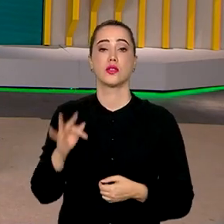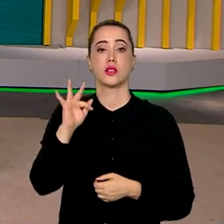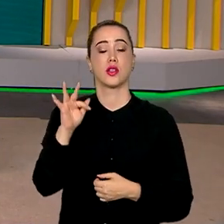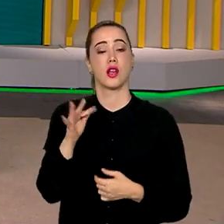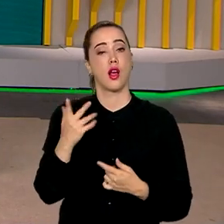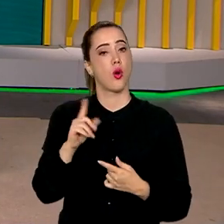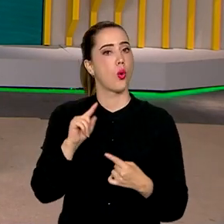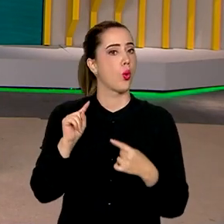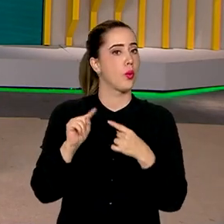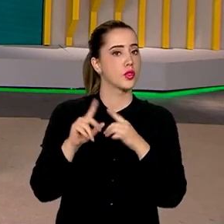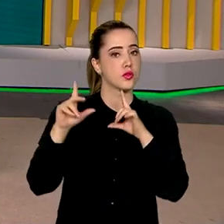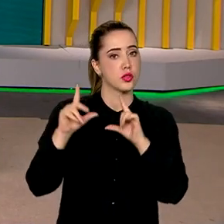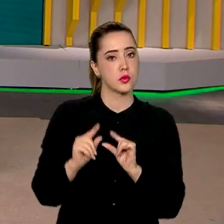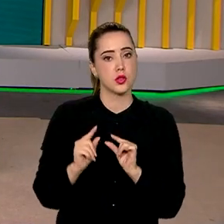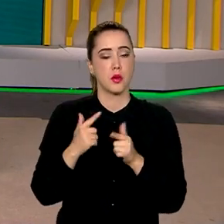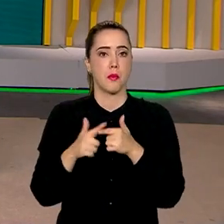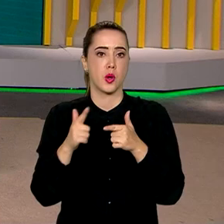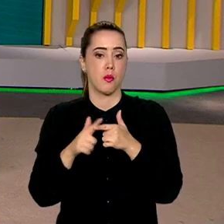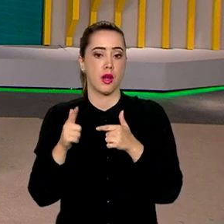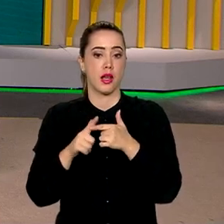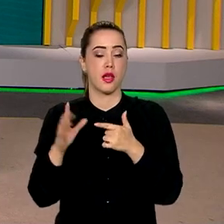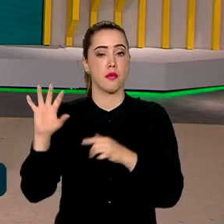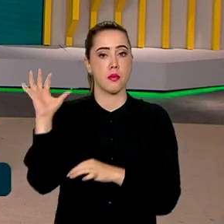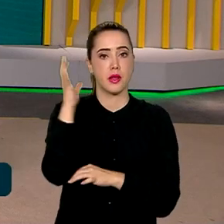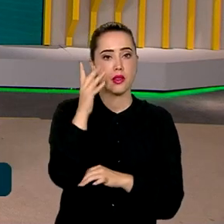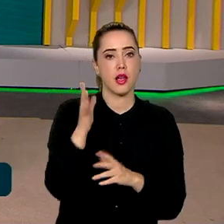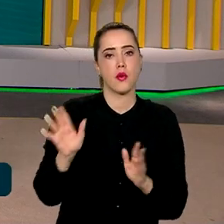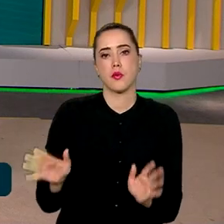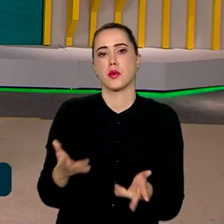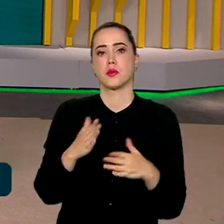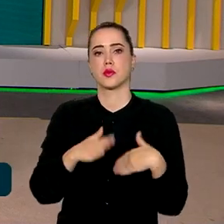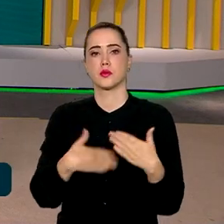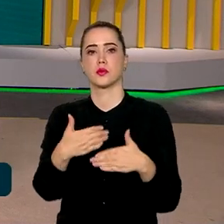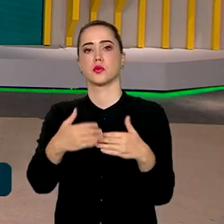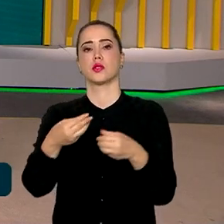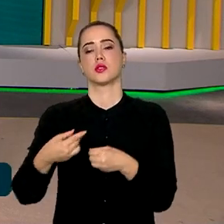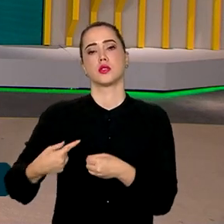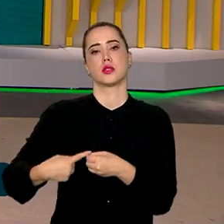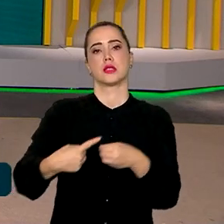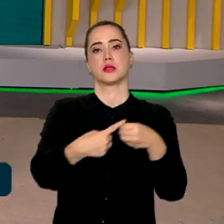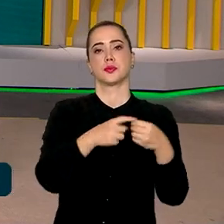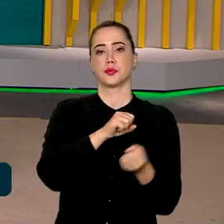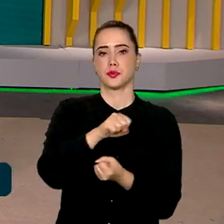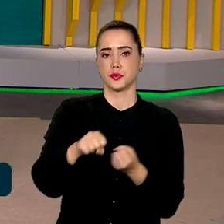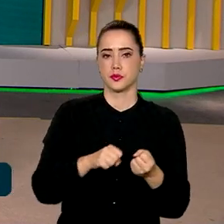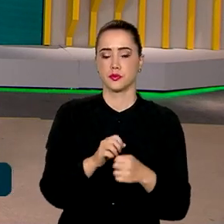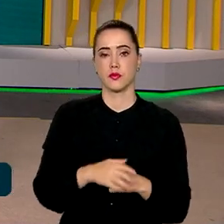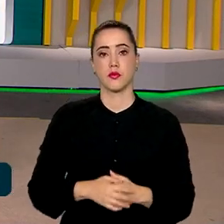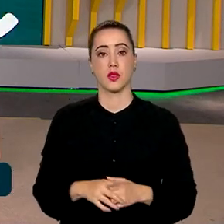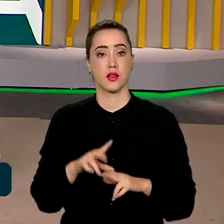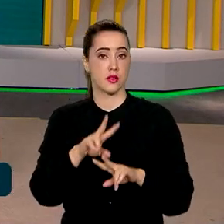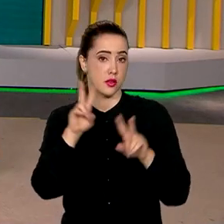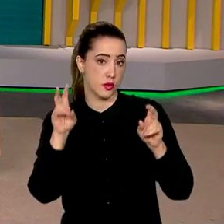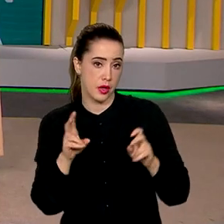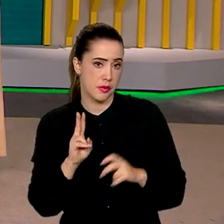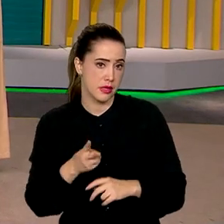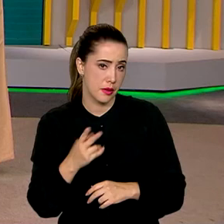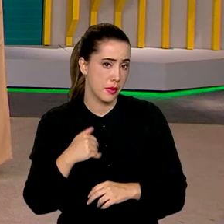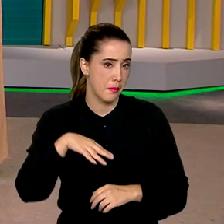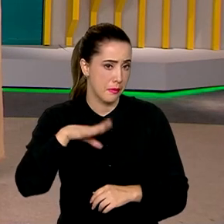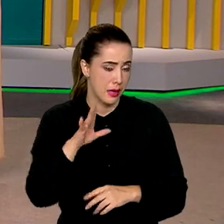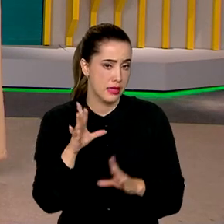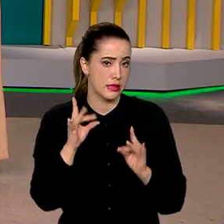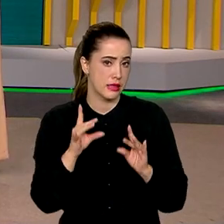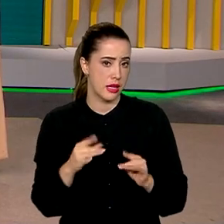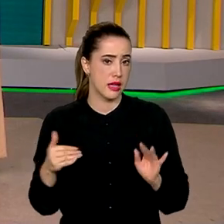reduzir riscos de desastres e promover o desenvolvimento urbano sustentável. Pois é, e o assunto ganha cada vez mais